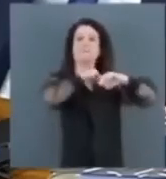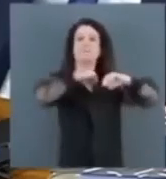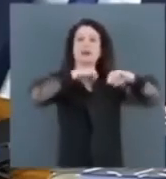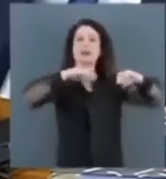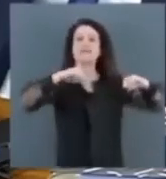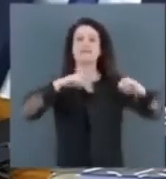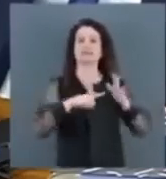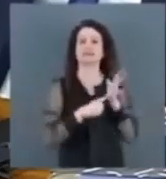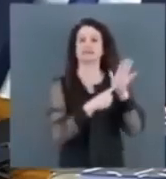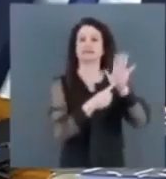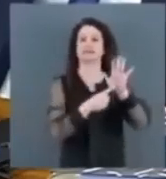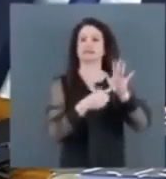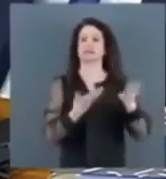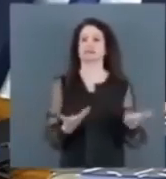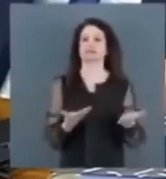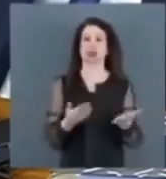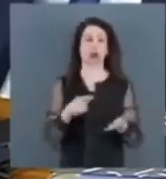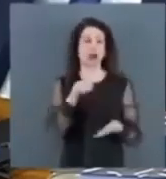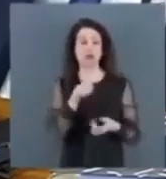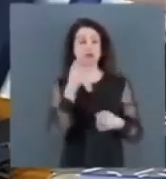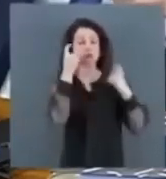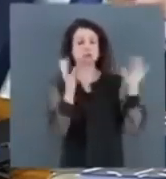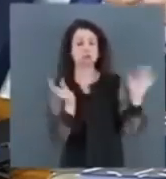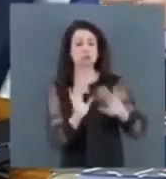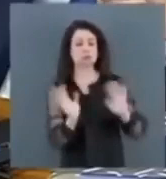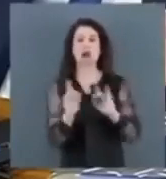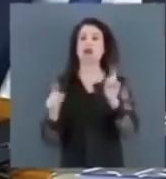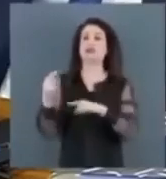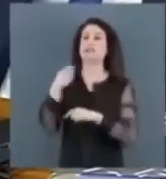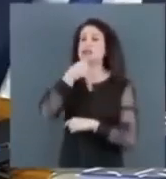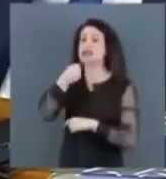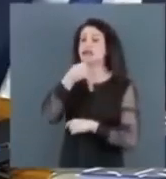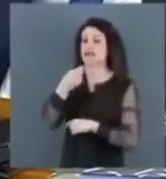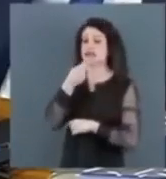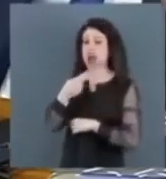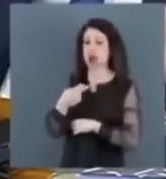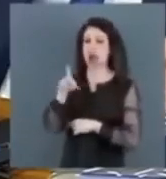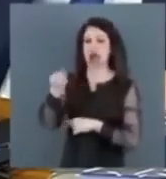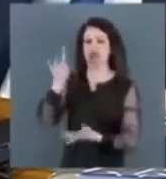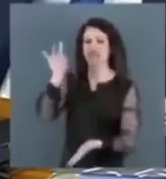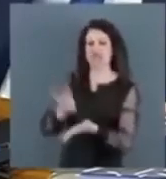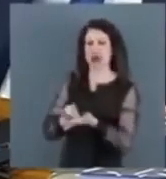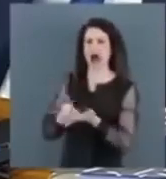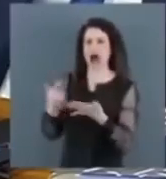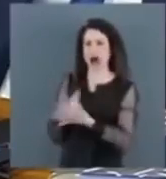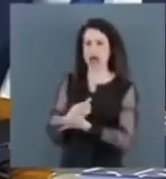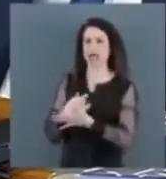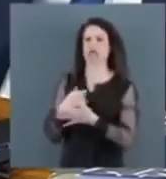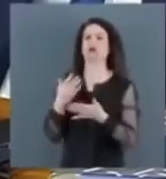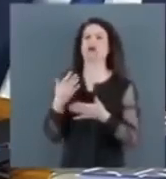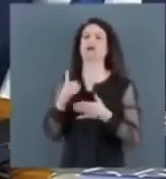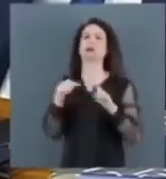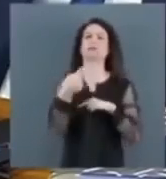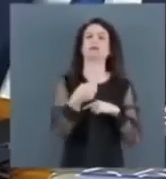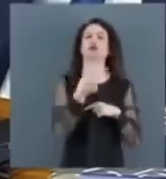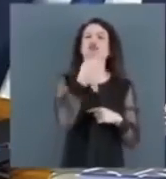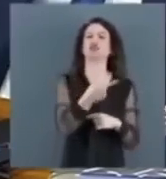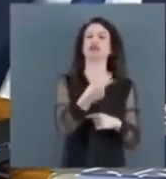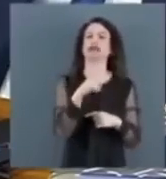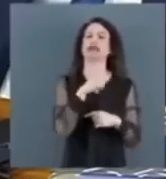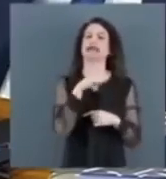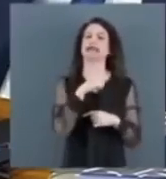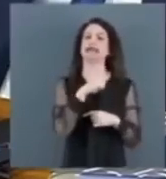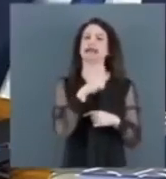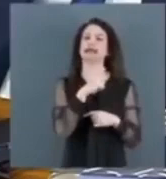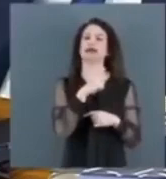manifestantes, você não se preocupou, mas na outra entrevista disse que quase teve um infarto. E aí depois disse que estava reportando ao